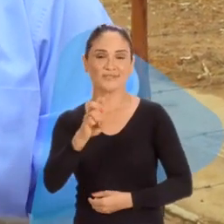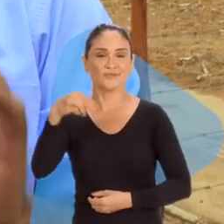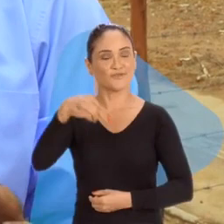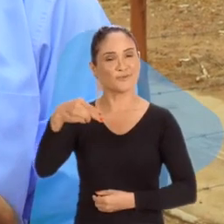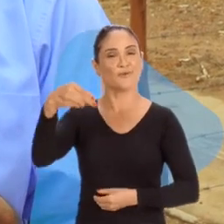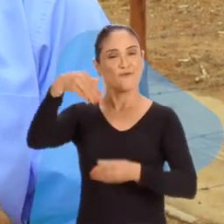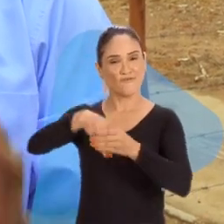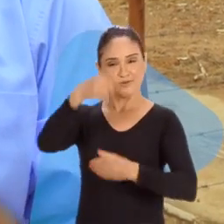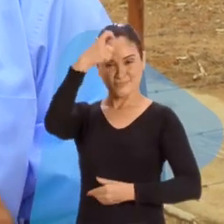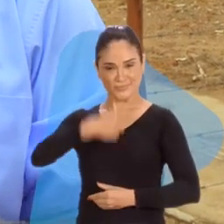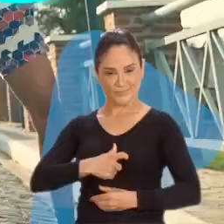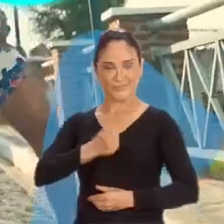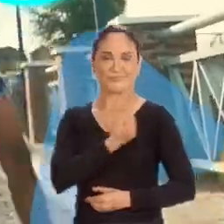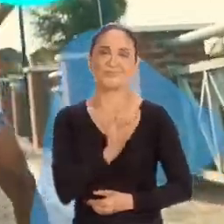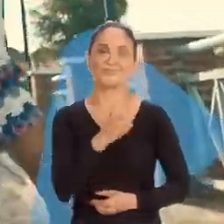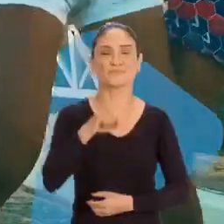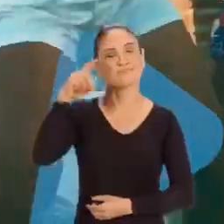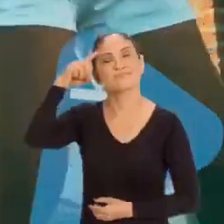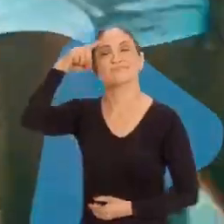novembro, vote Cleber, 45.